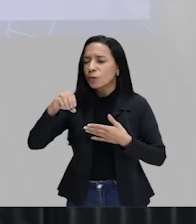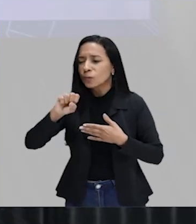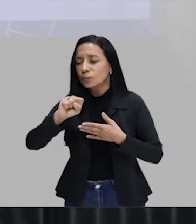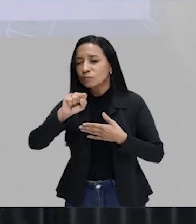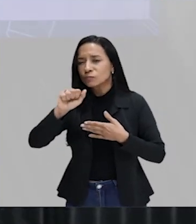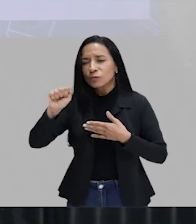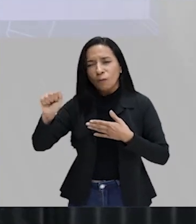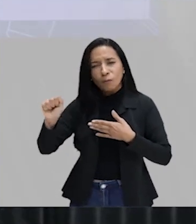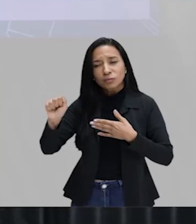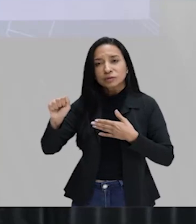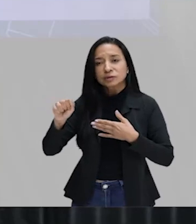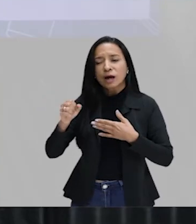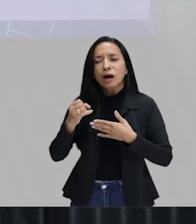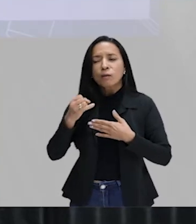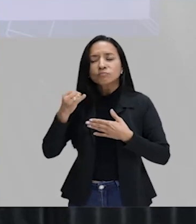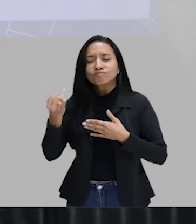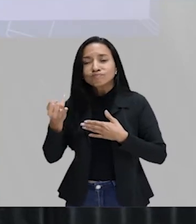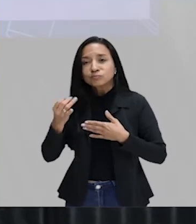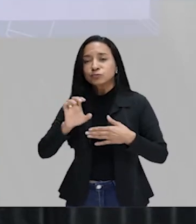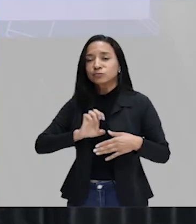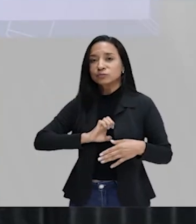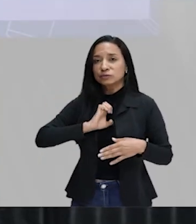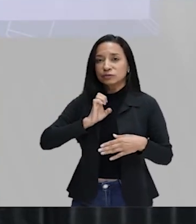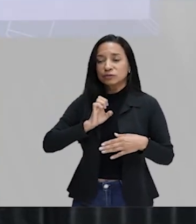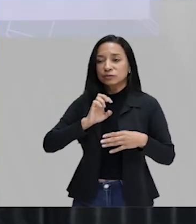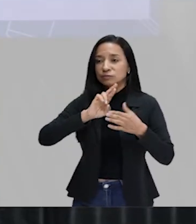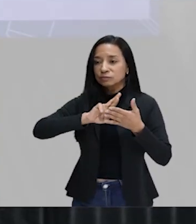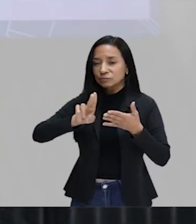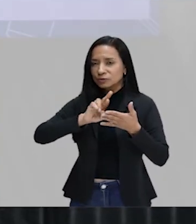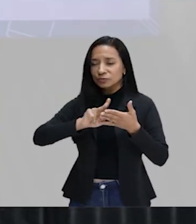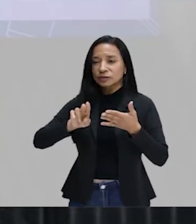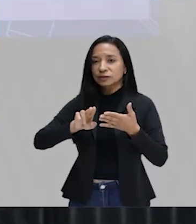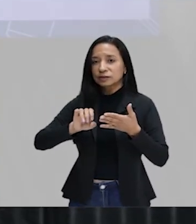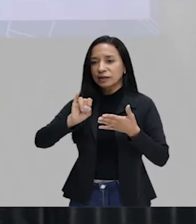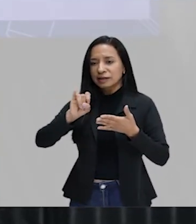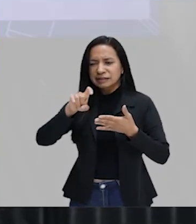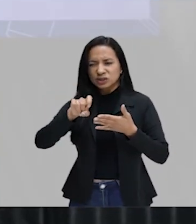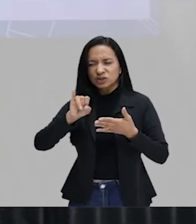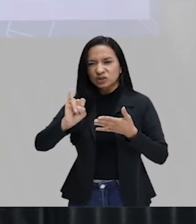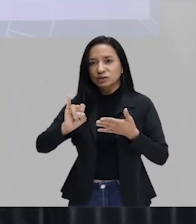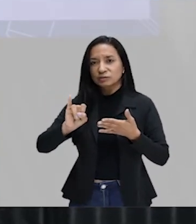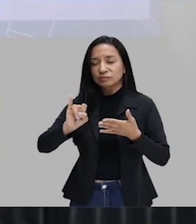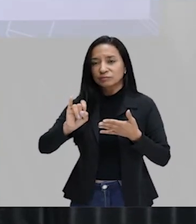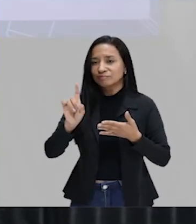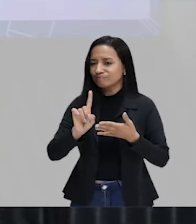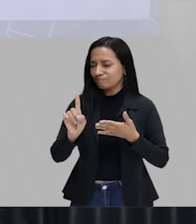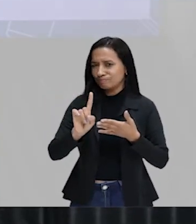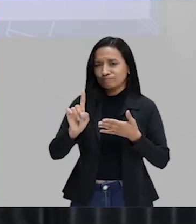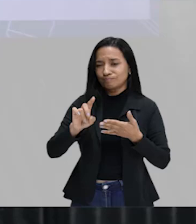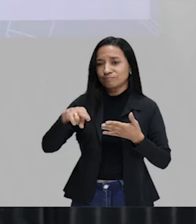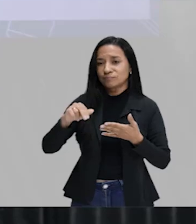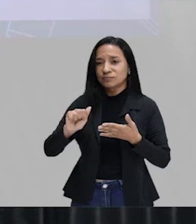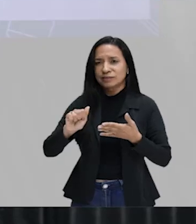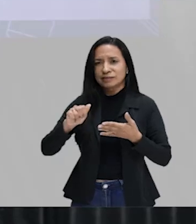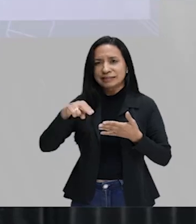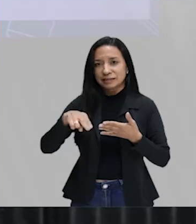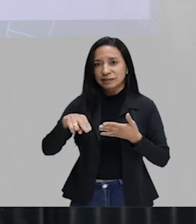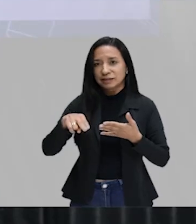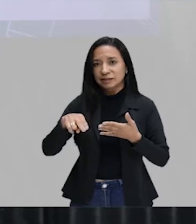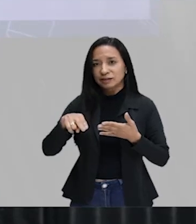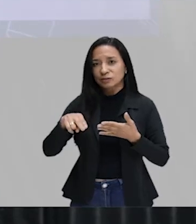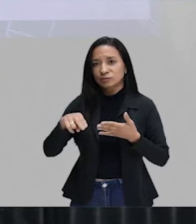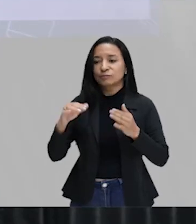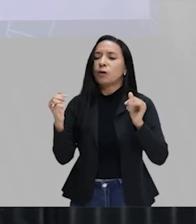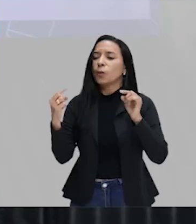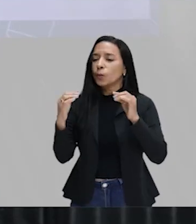Quanto exagero! É diferente. Pera de falar um ishi, ele falar não, não é não. Um, um, eu